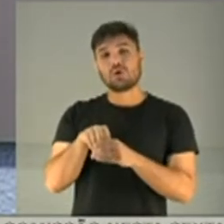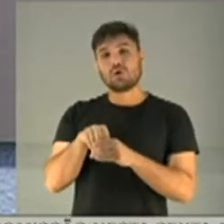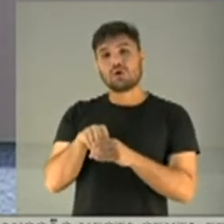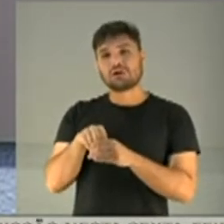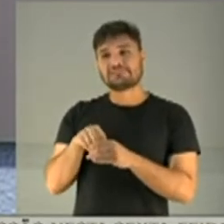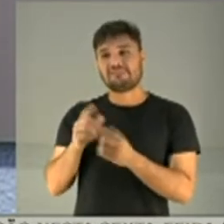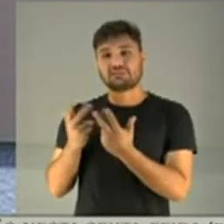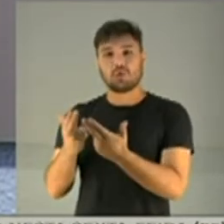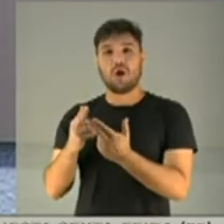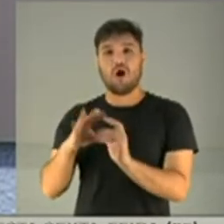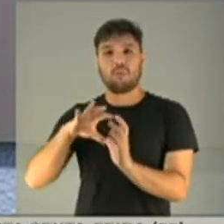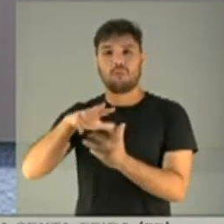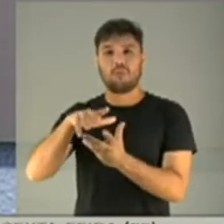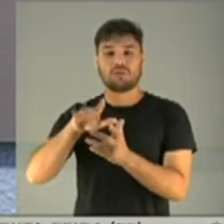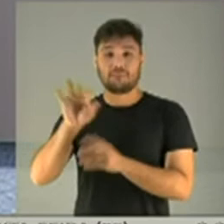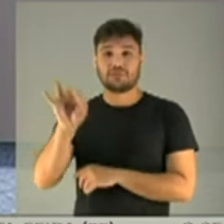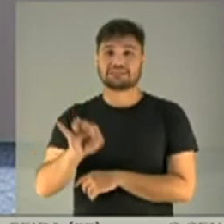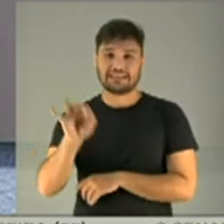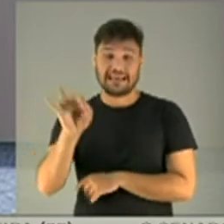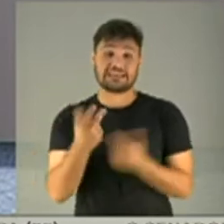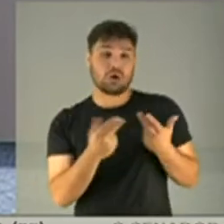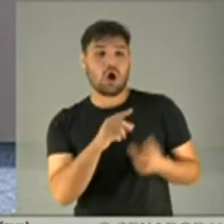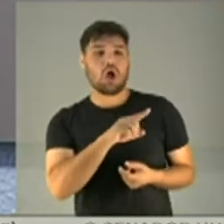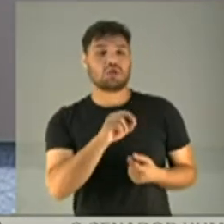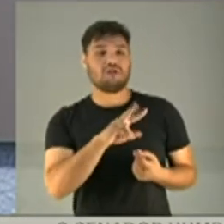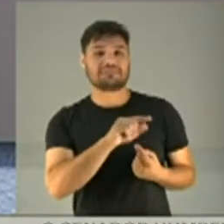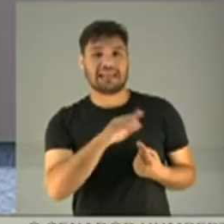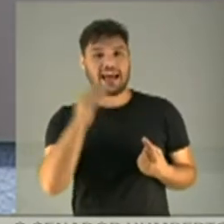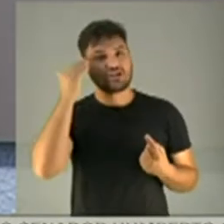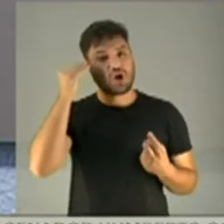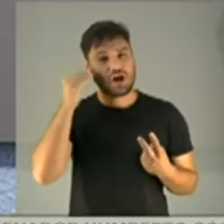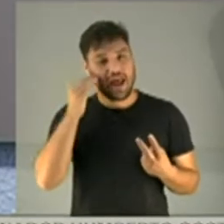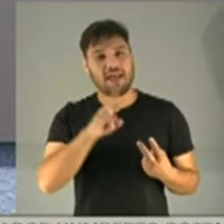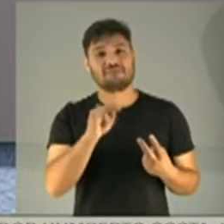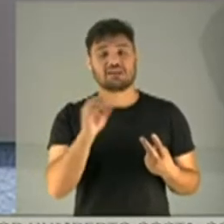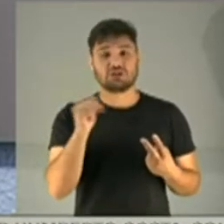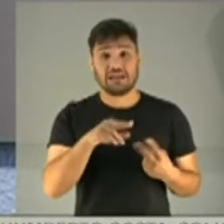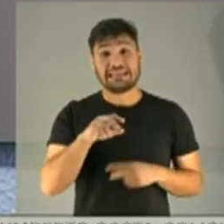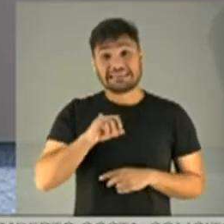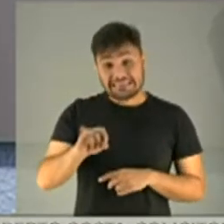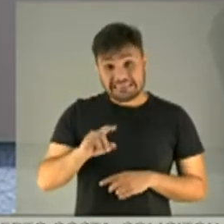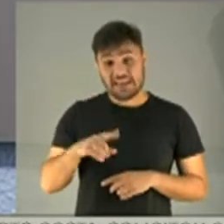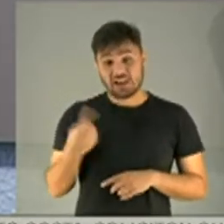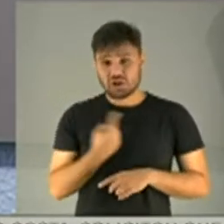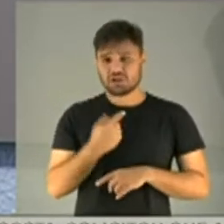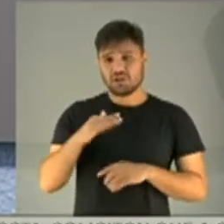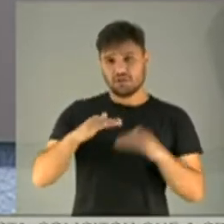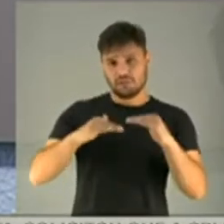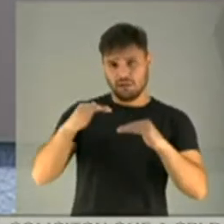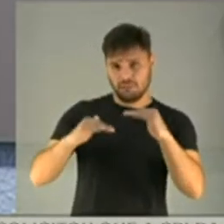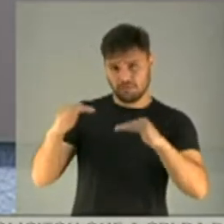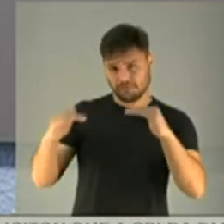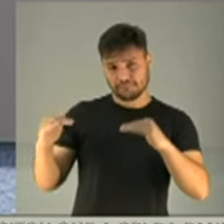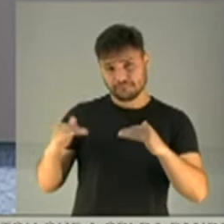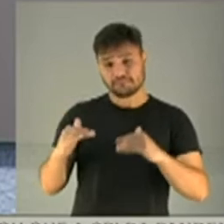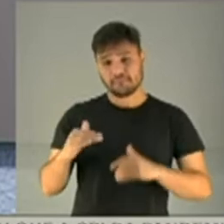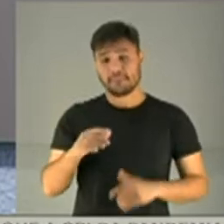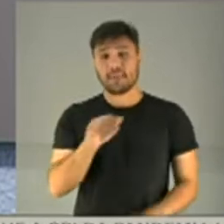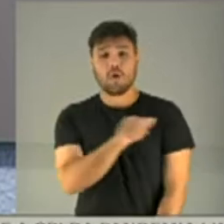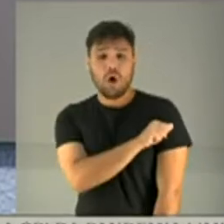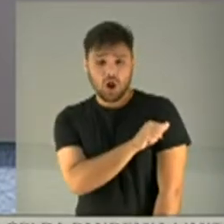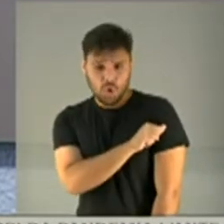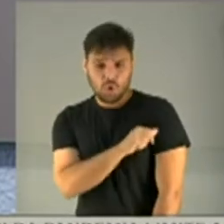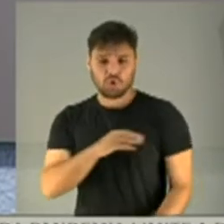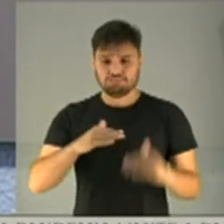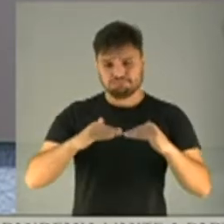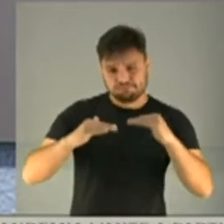estivéssemos com um desempenho maravilhoso como a Nova Zelândia, Coreia, Vietnã. Se nós estivéssemos na média, um aluno que tira nota